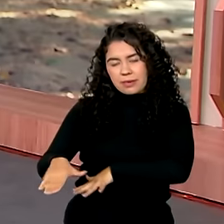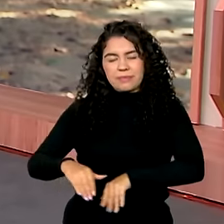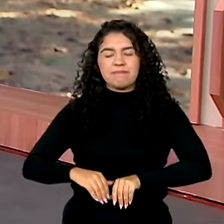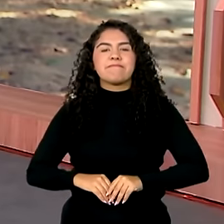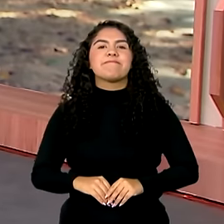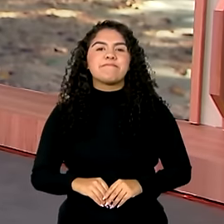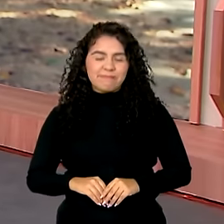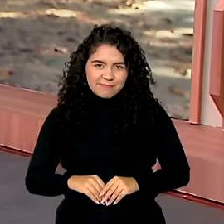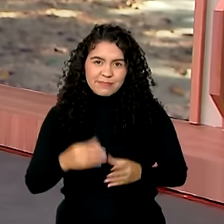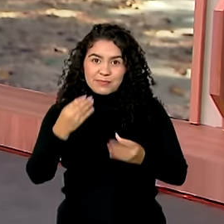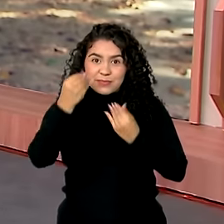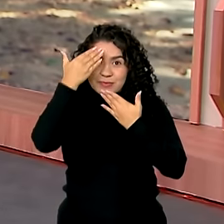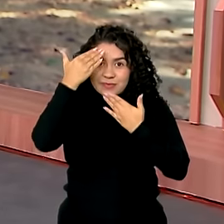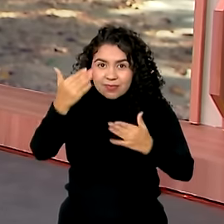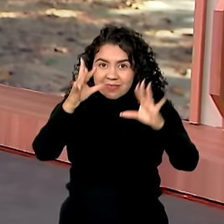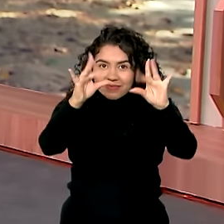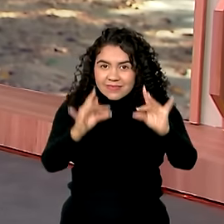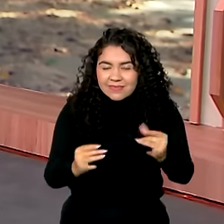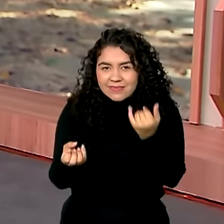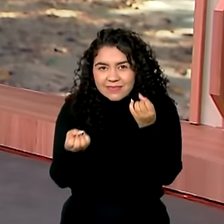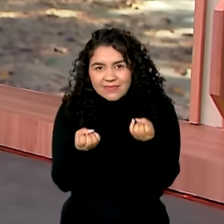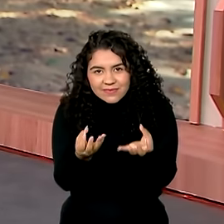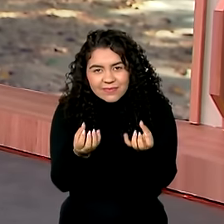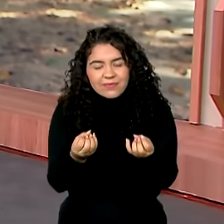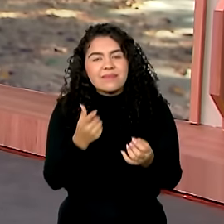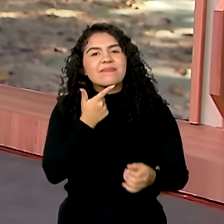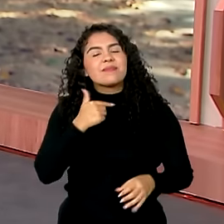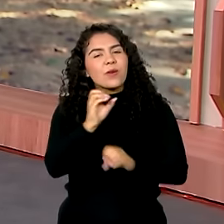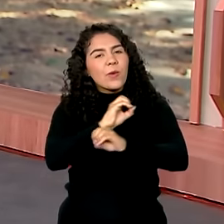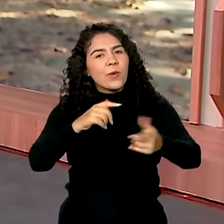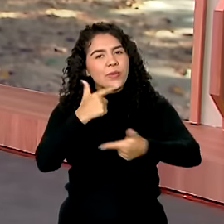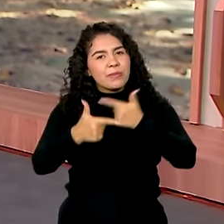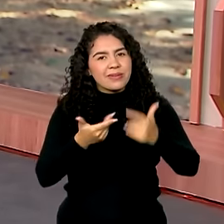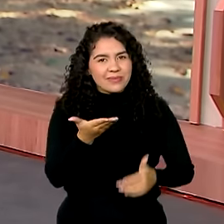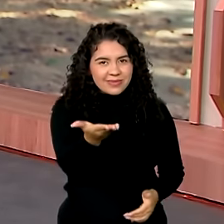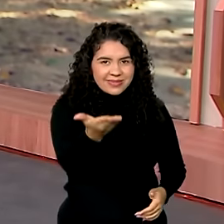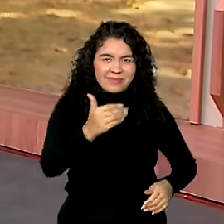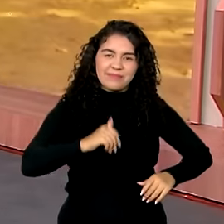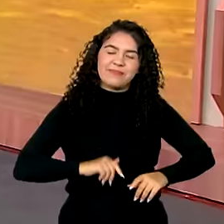Ok, Dimas. Obrigada pelas informações. Bom trabalho para você em São Paulo.